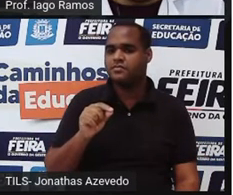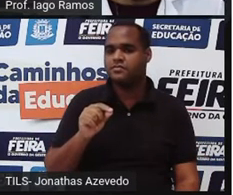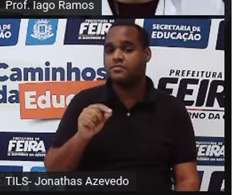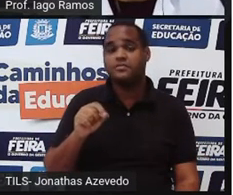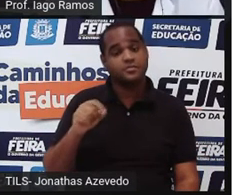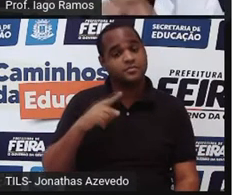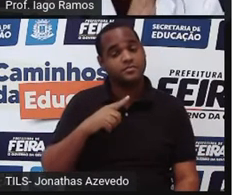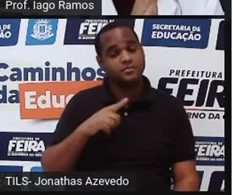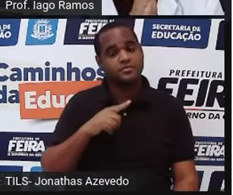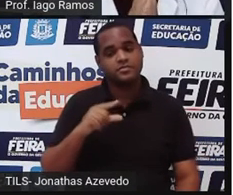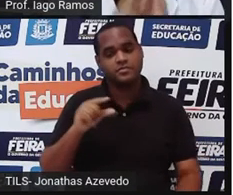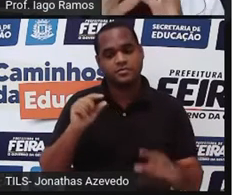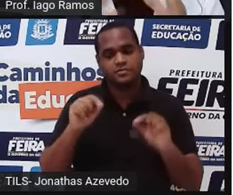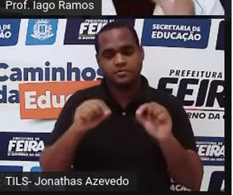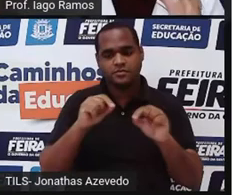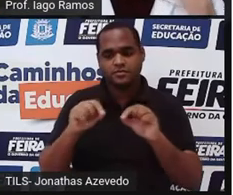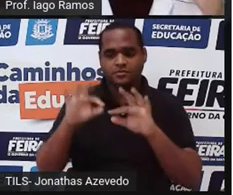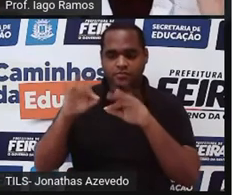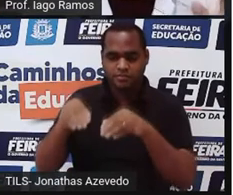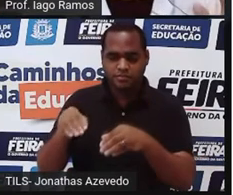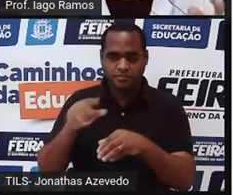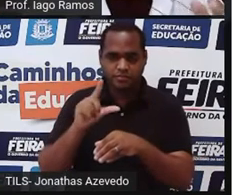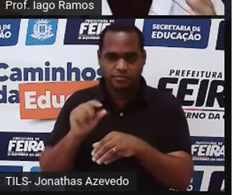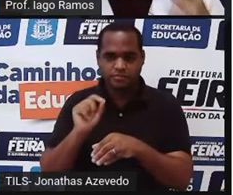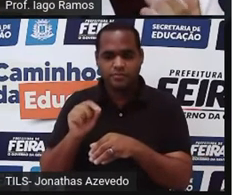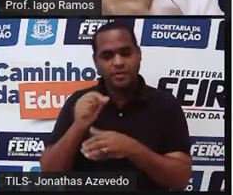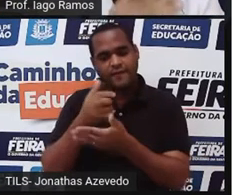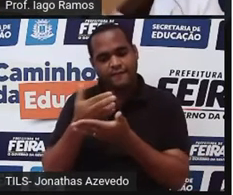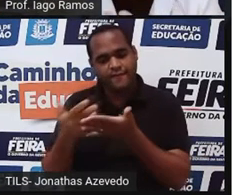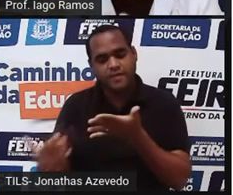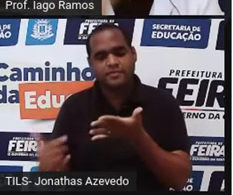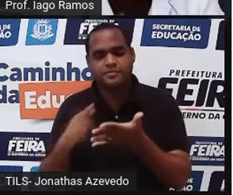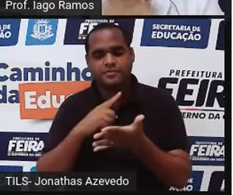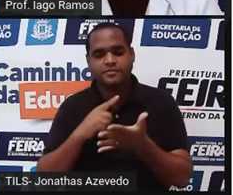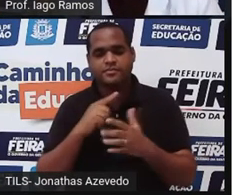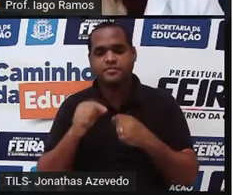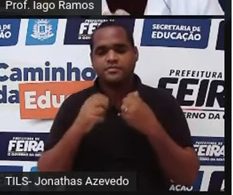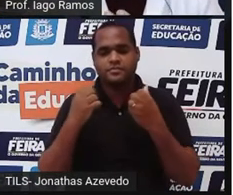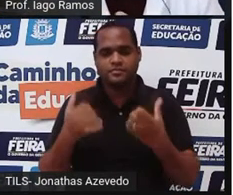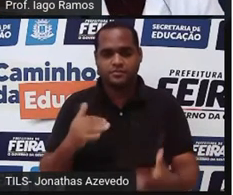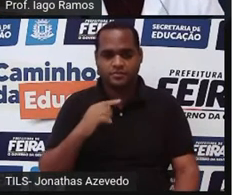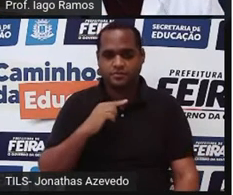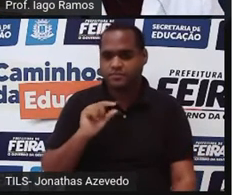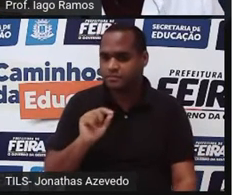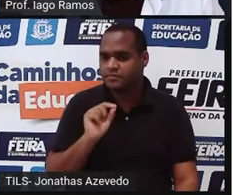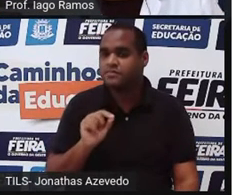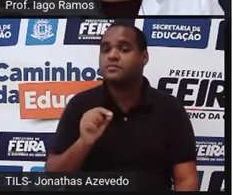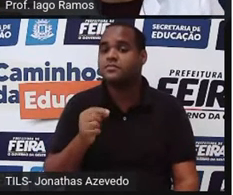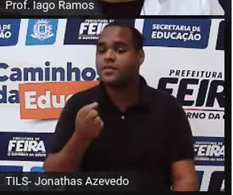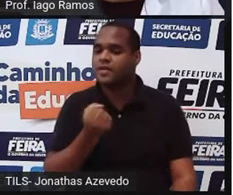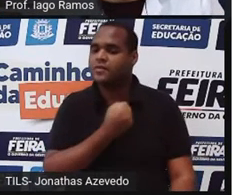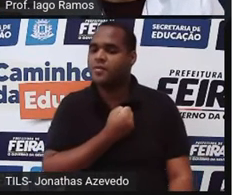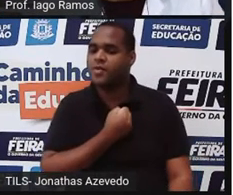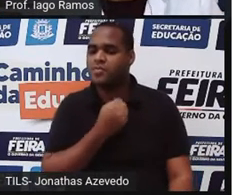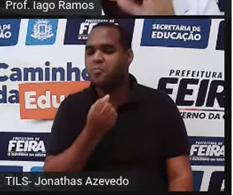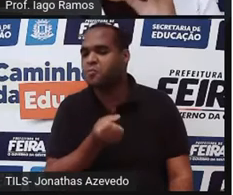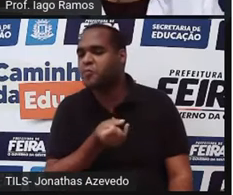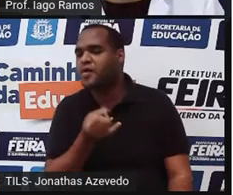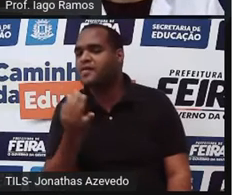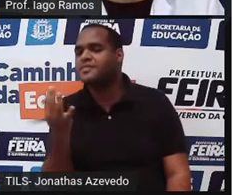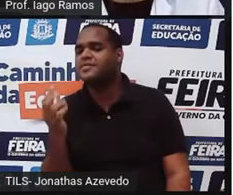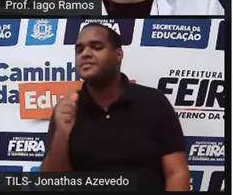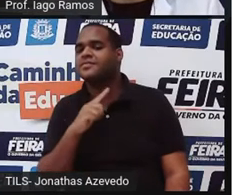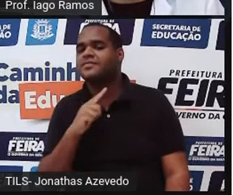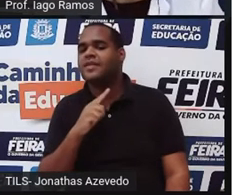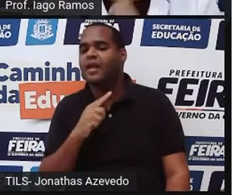periódicas é quando esses infinitos algarismos se repetem infinitamente. A